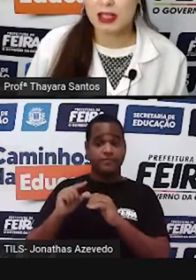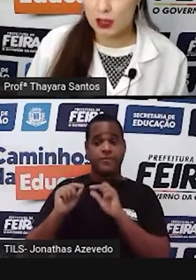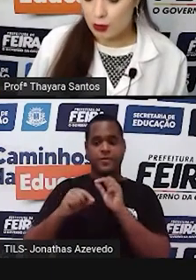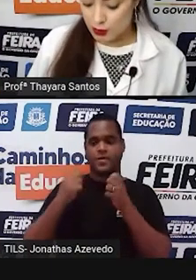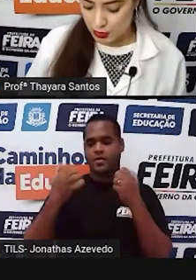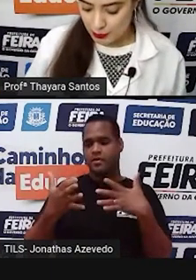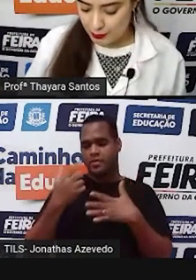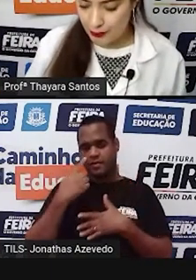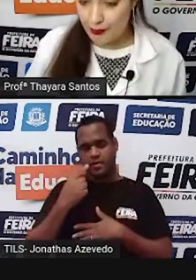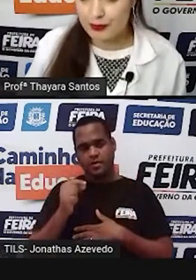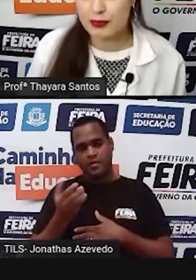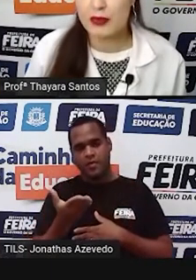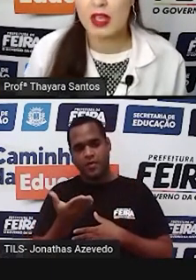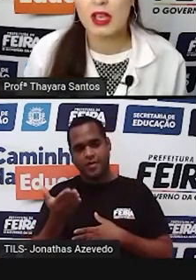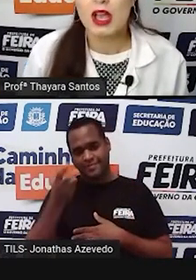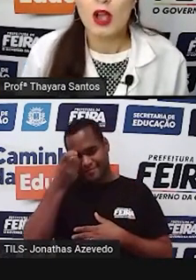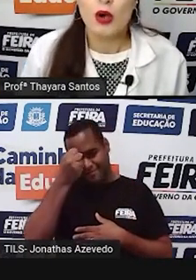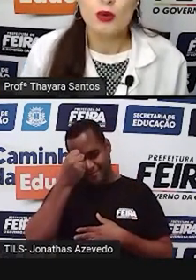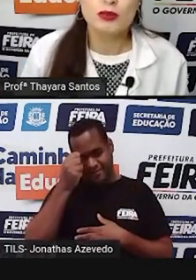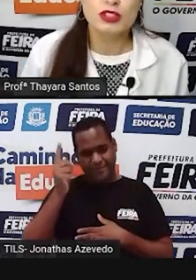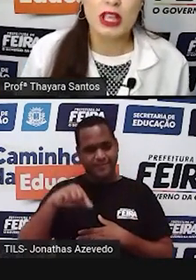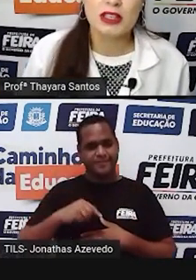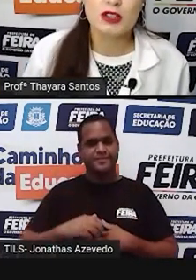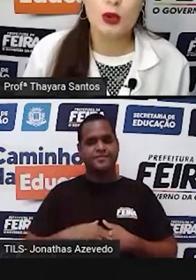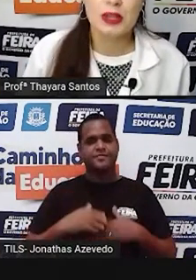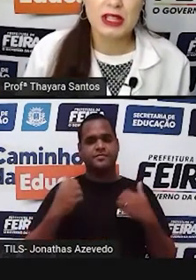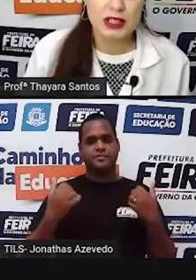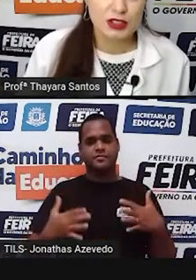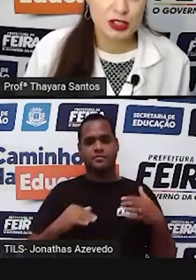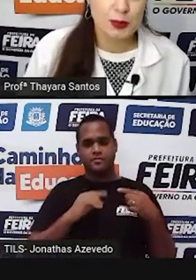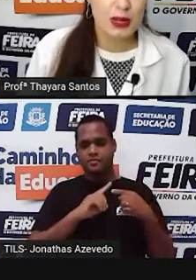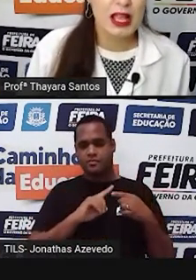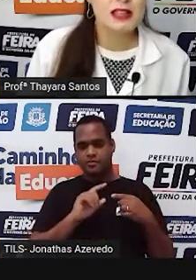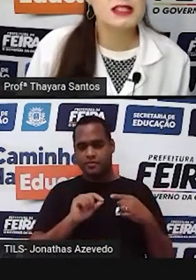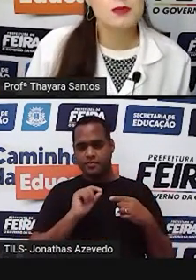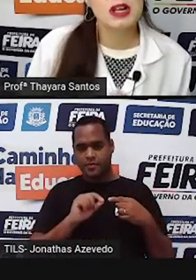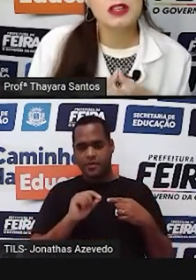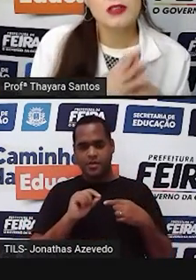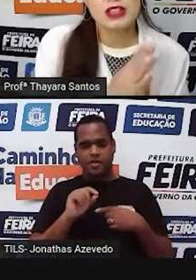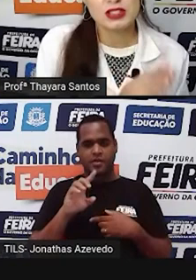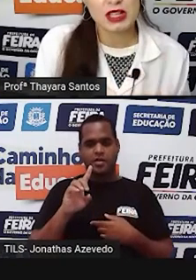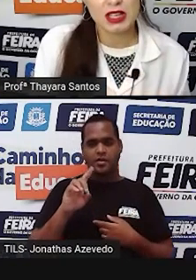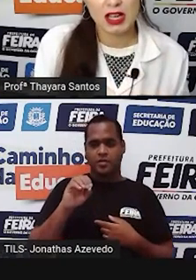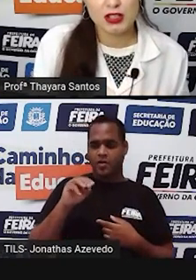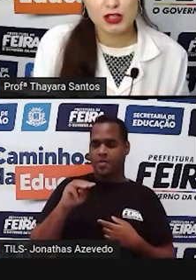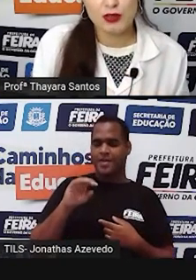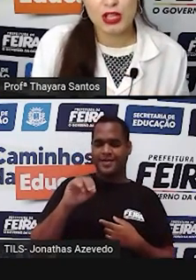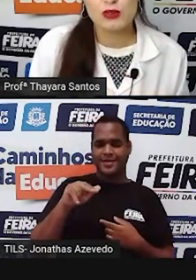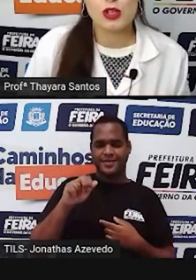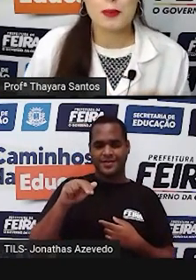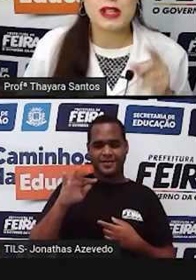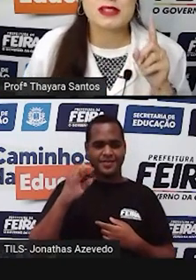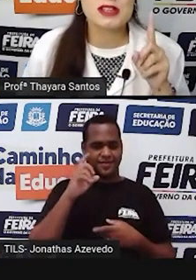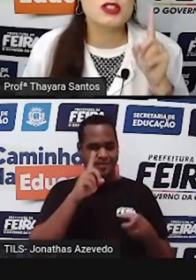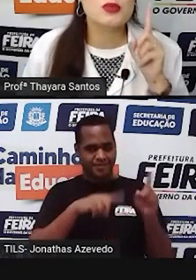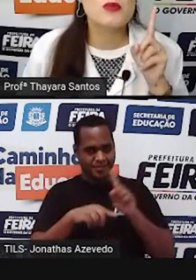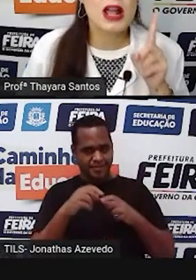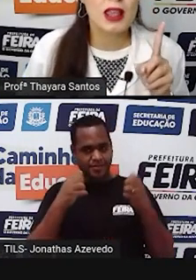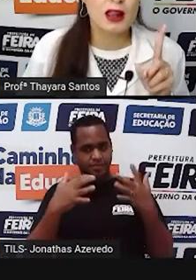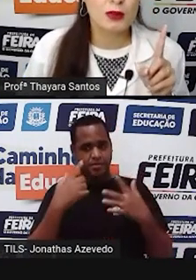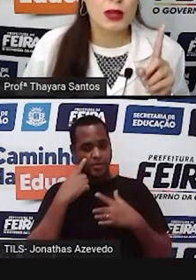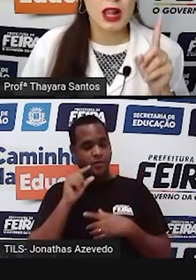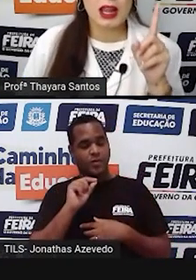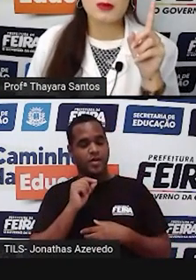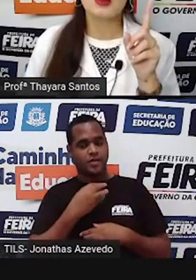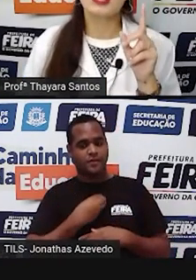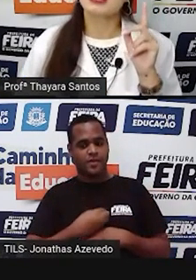revisar aqui hoje. Um gene dominante, para ele se manifestar naquele indivíduo, só precisa de um